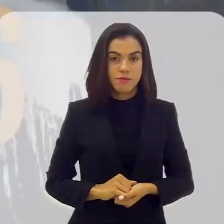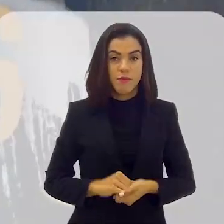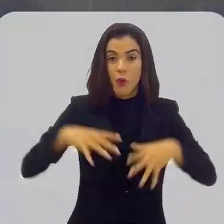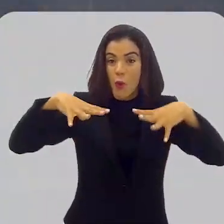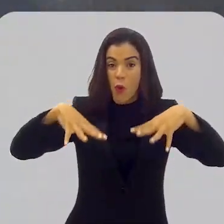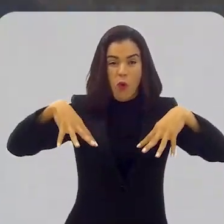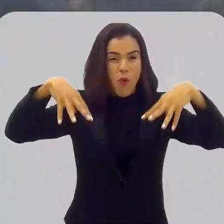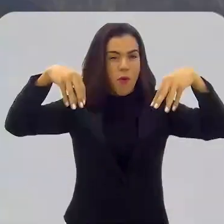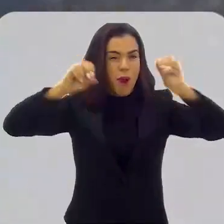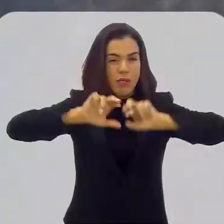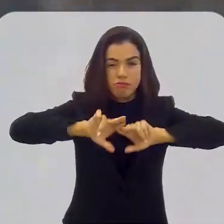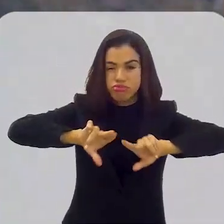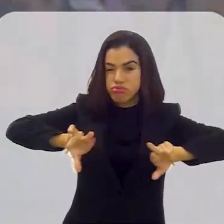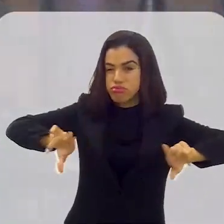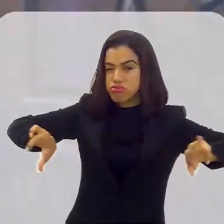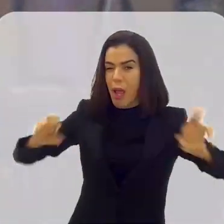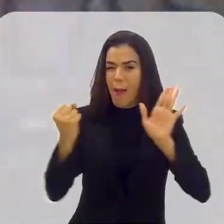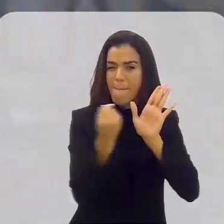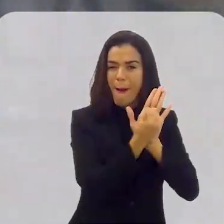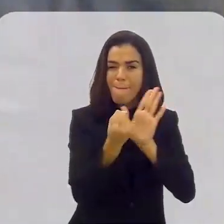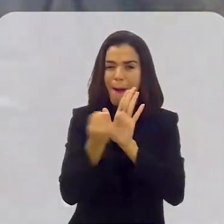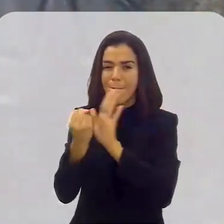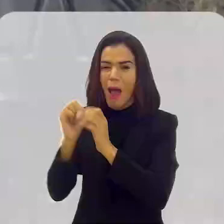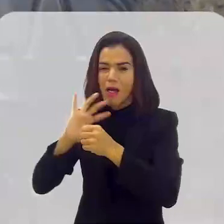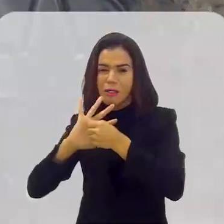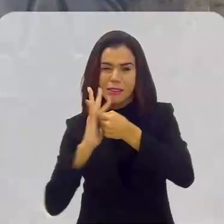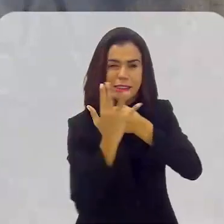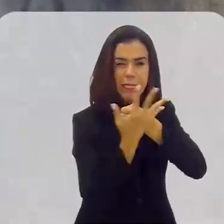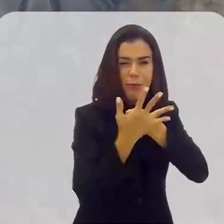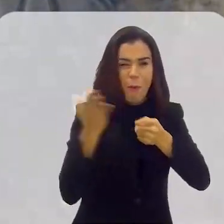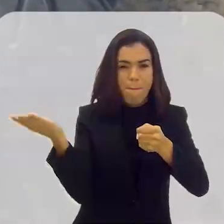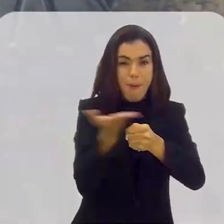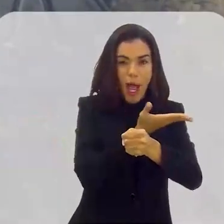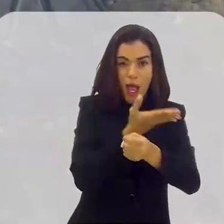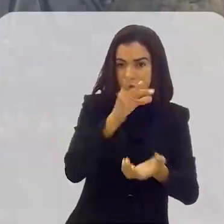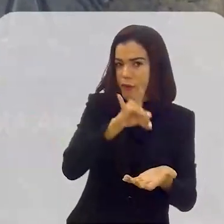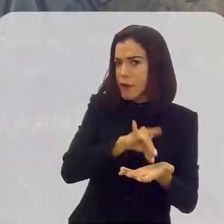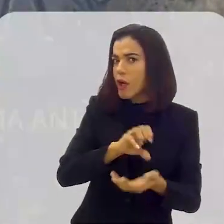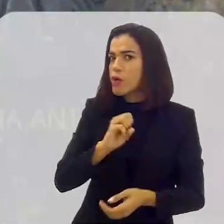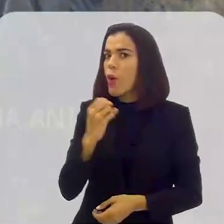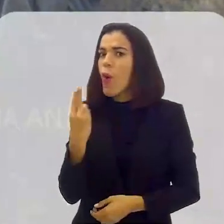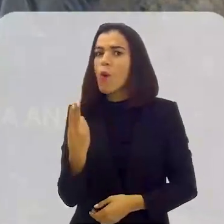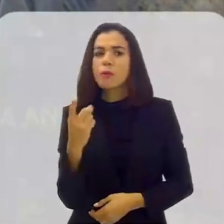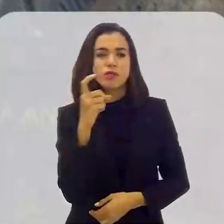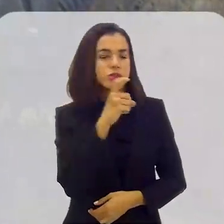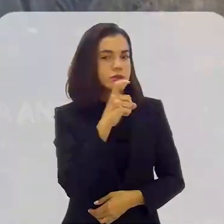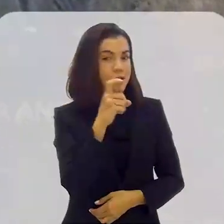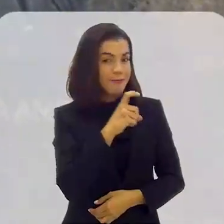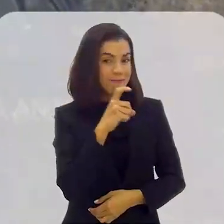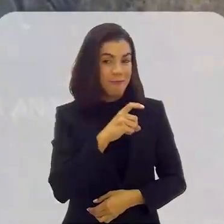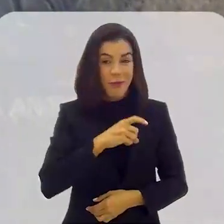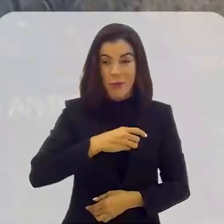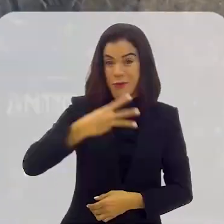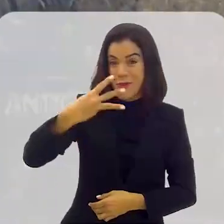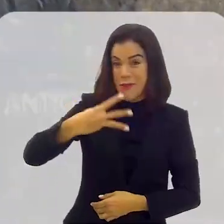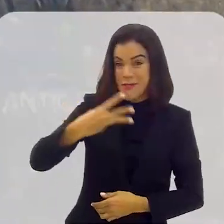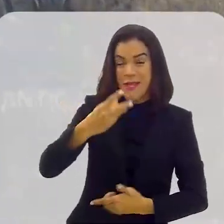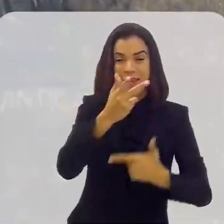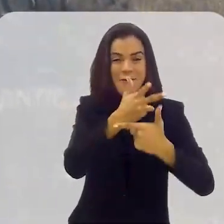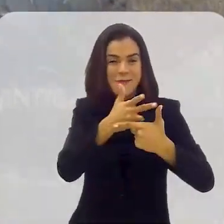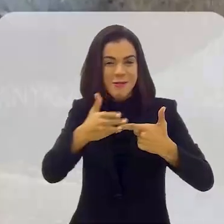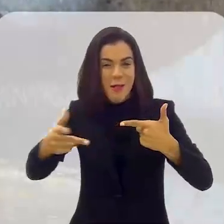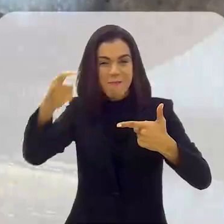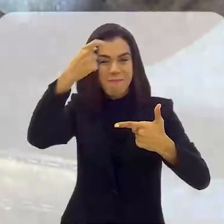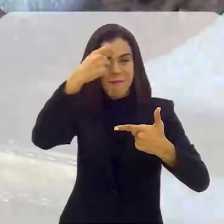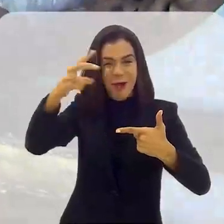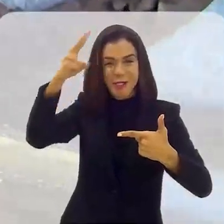Um palácio recheado de símbolos fascistas Verdade ou mentira? Nesse terceiro